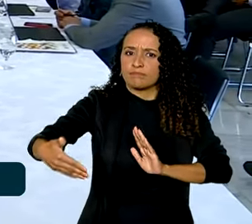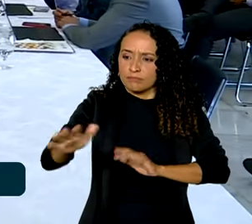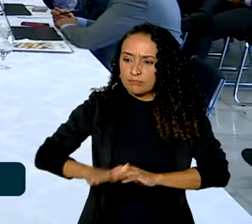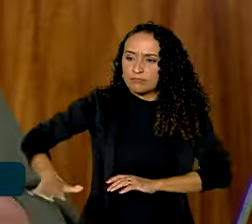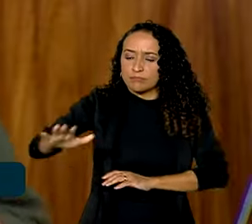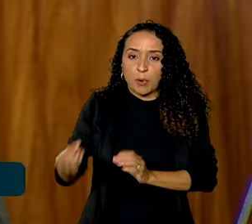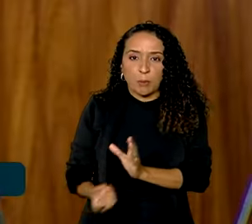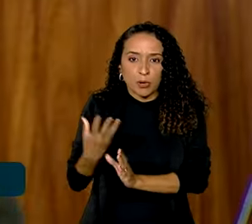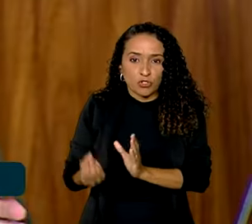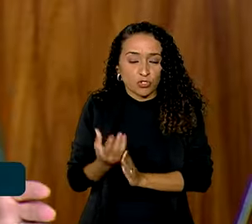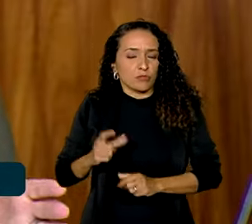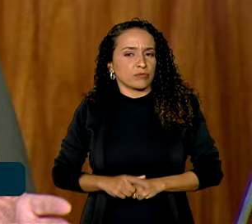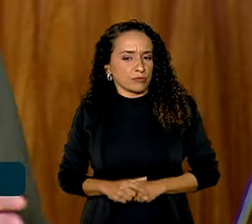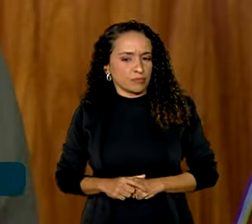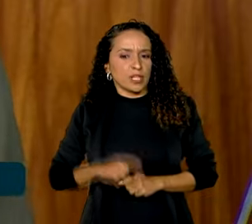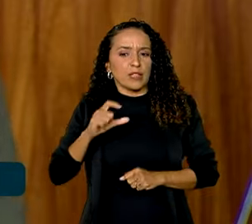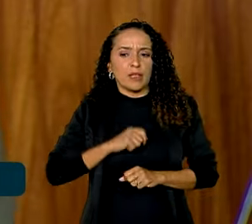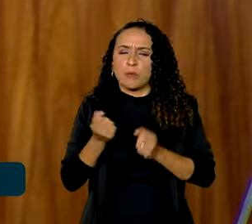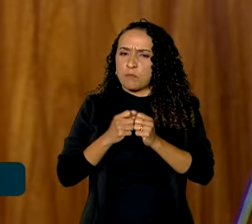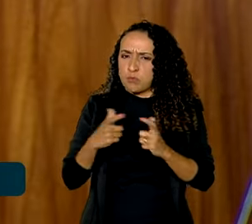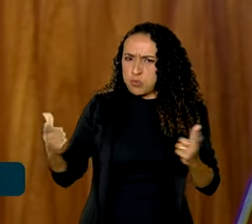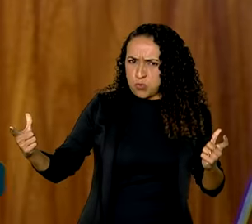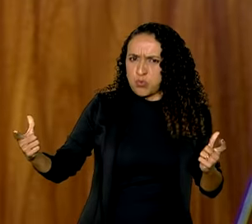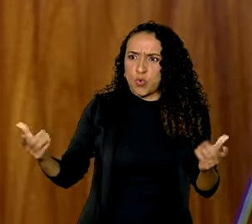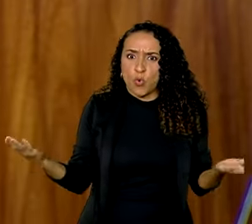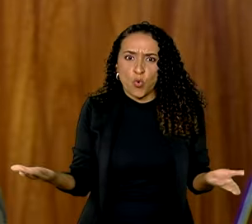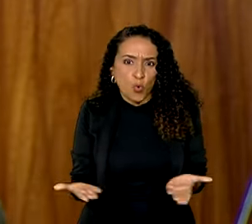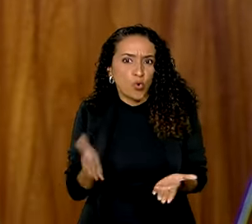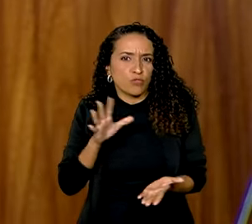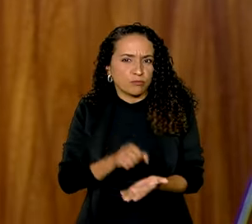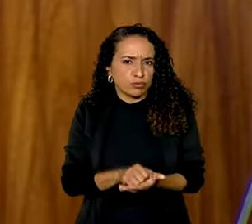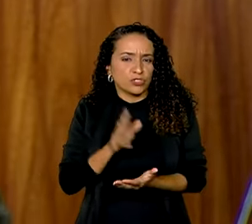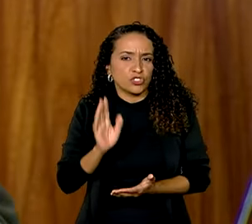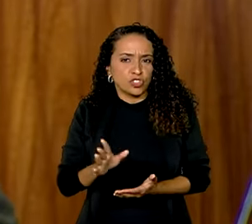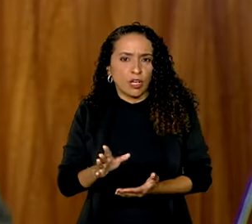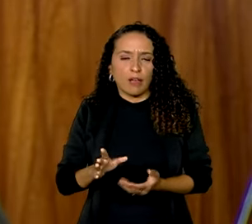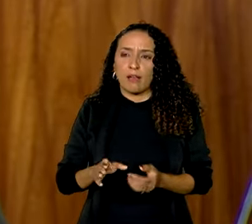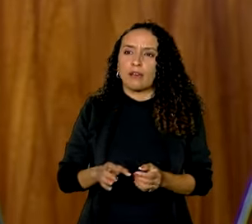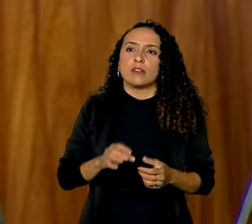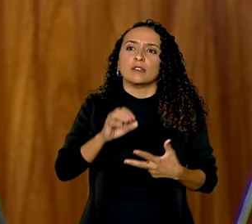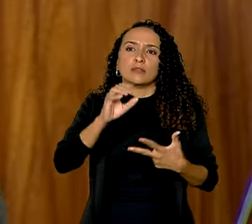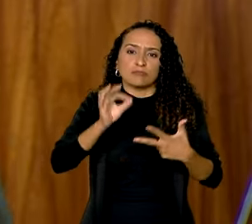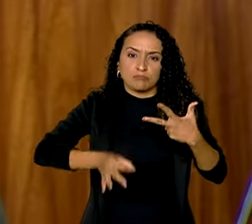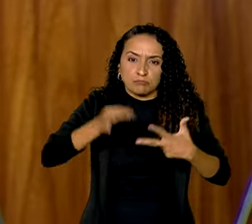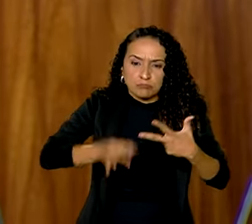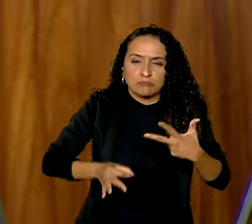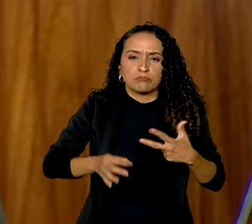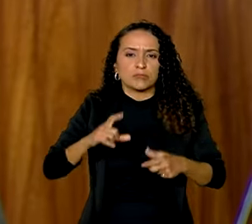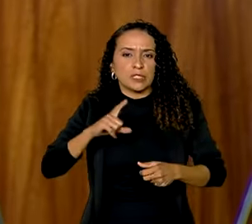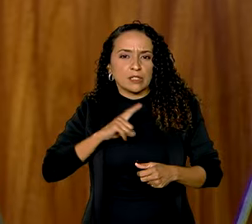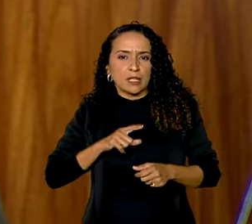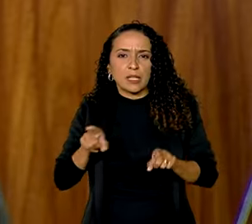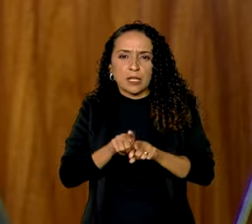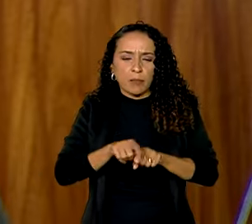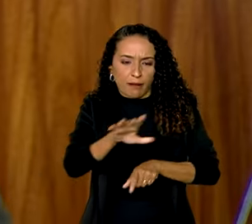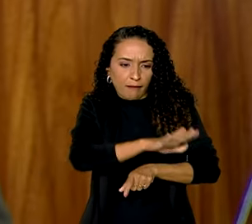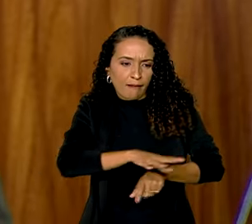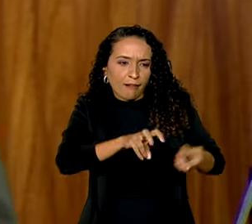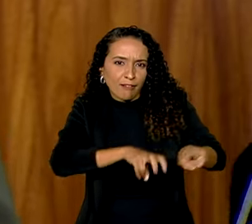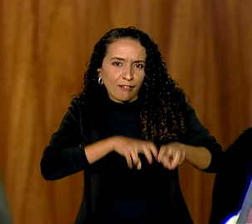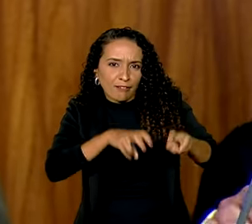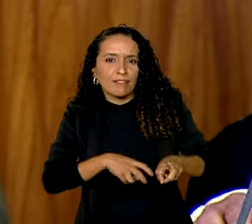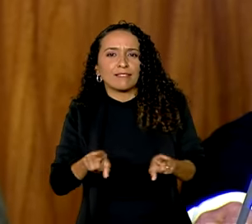produtivos. Temos uma larga aplicação hoje já no Poder Judiciário, já temos na agricultura,